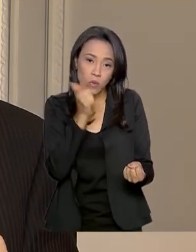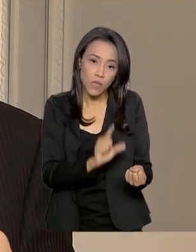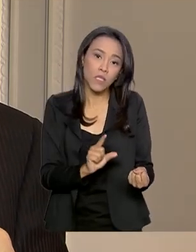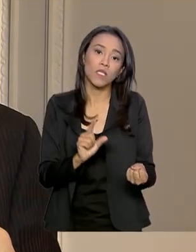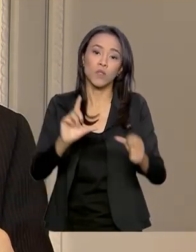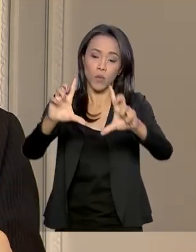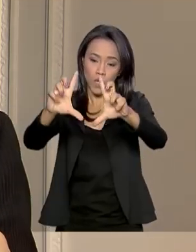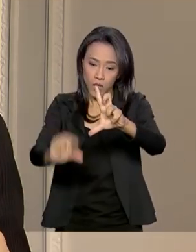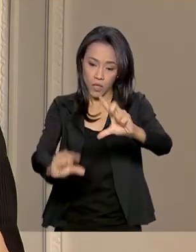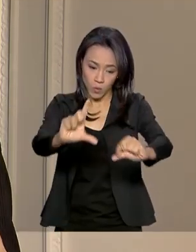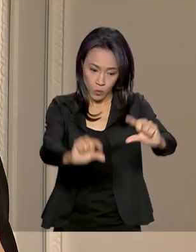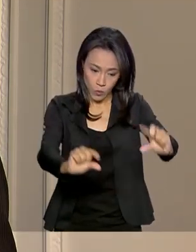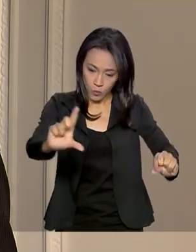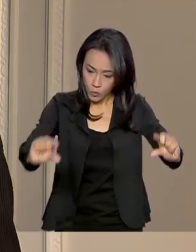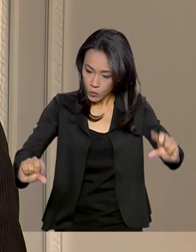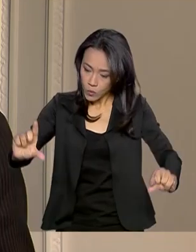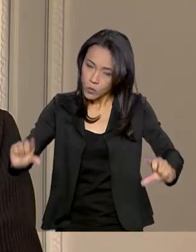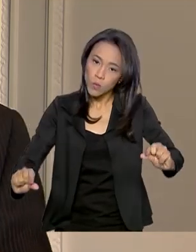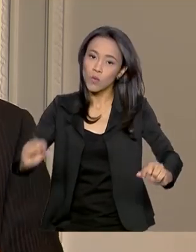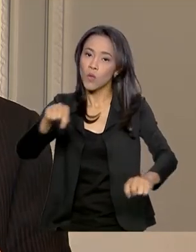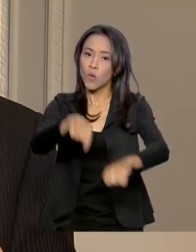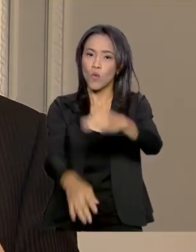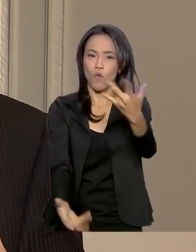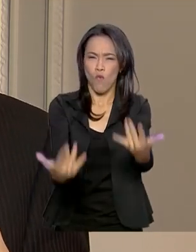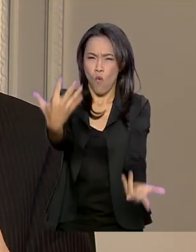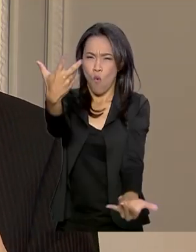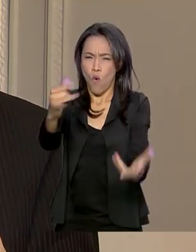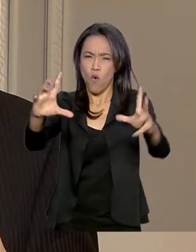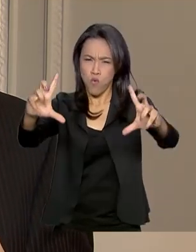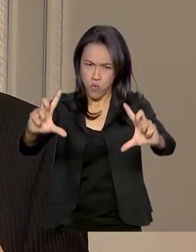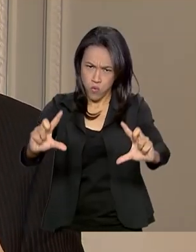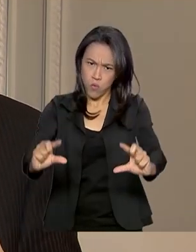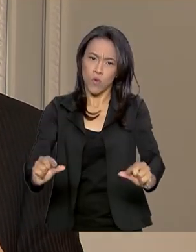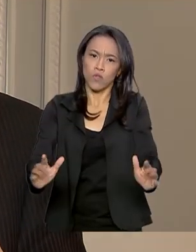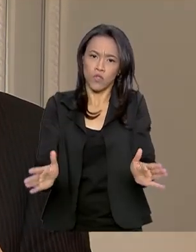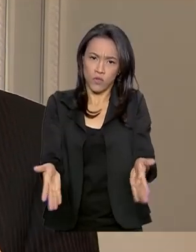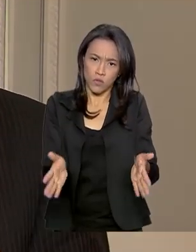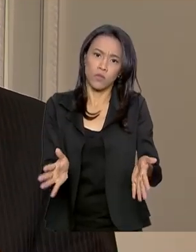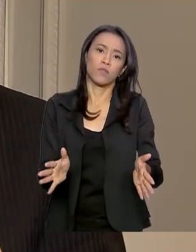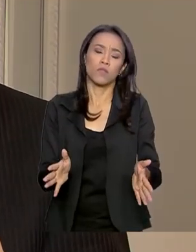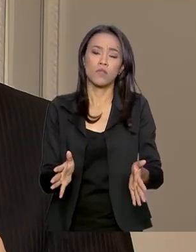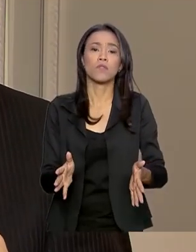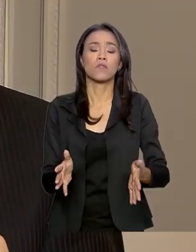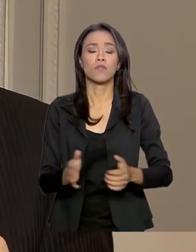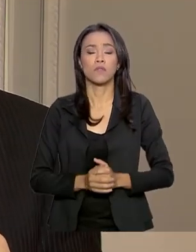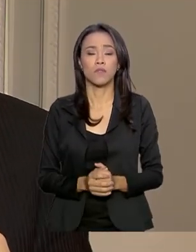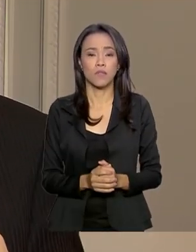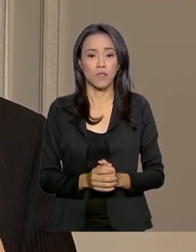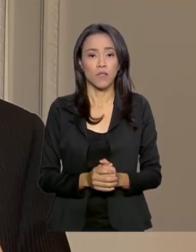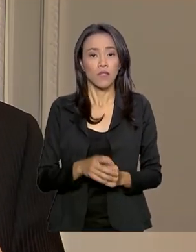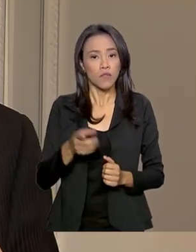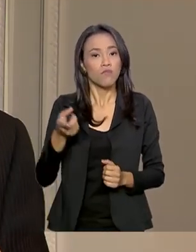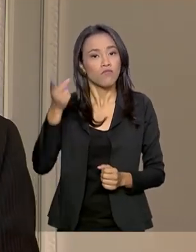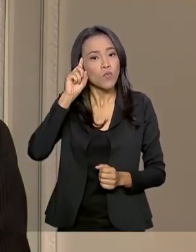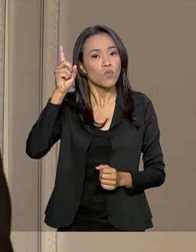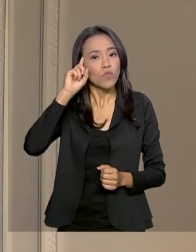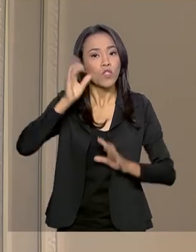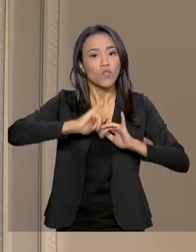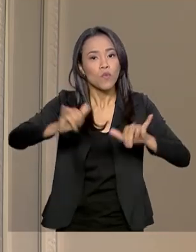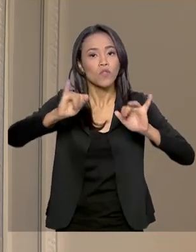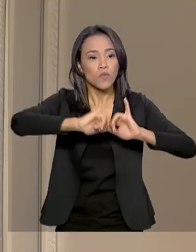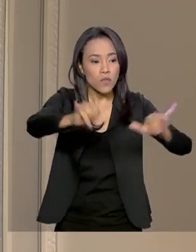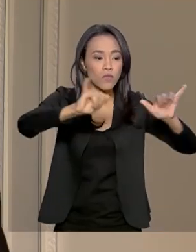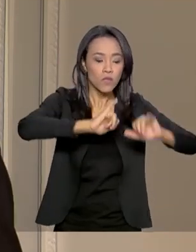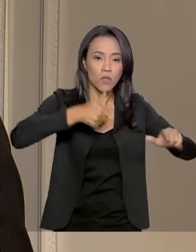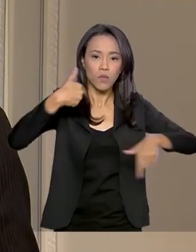vários focos de incêndio. Acho que vai passar a haver o monitoramento, porque o monitoramento está havendo, mas divulgação diária do resultado do